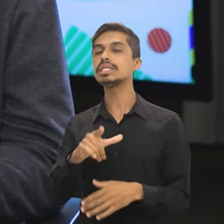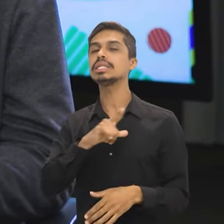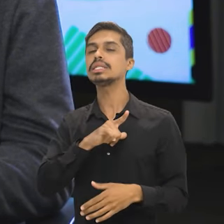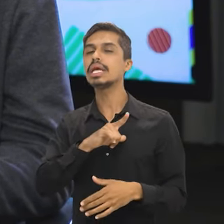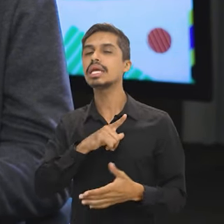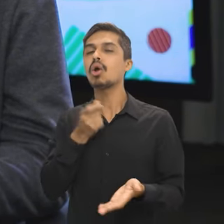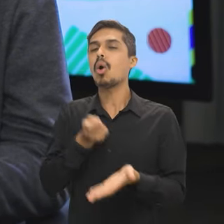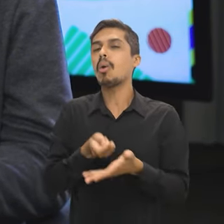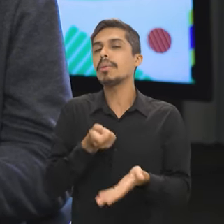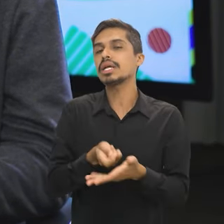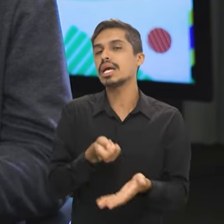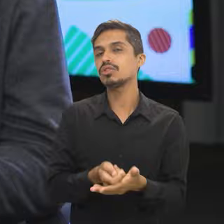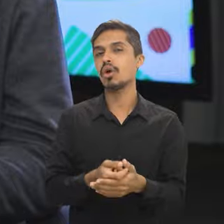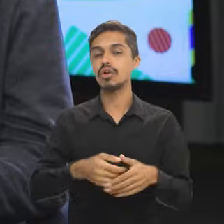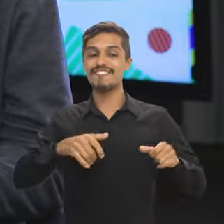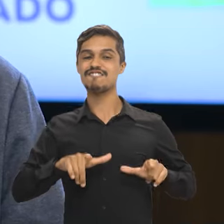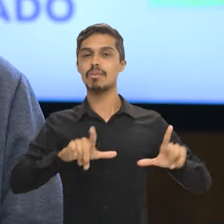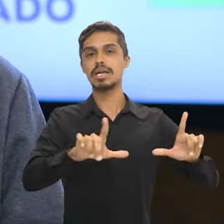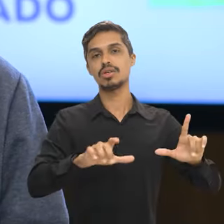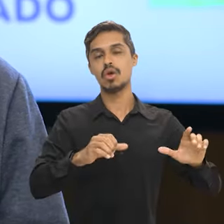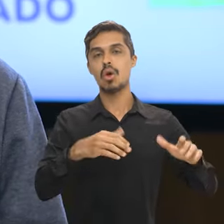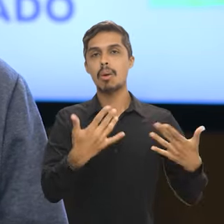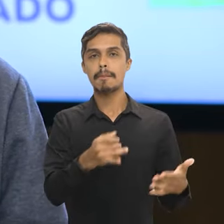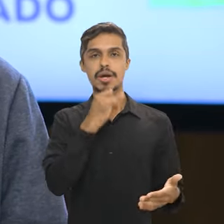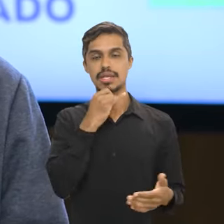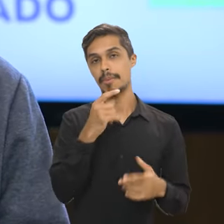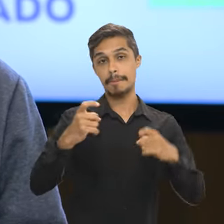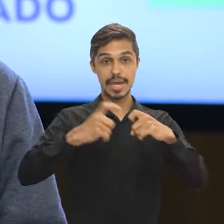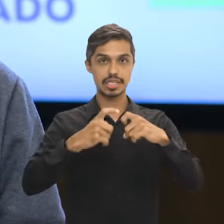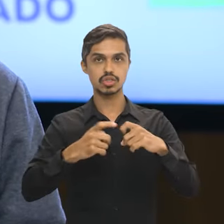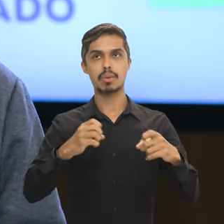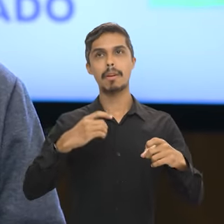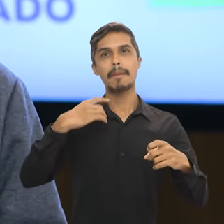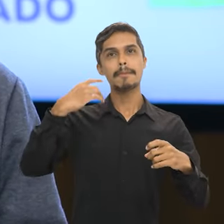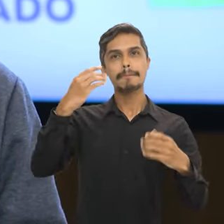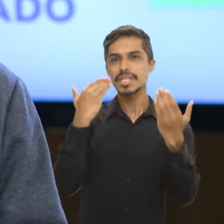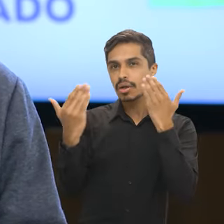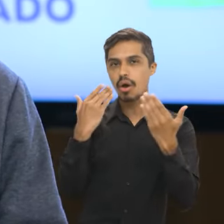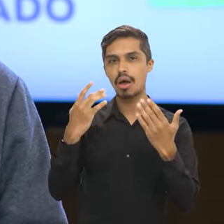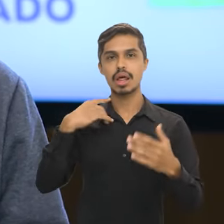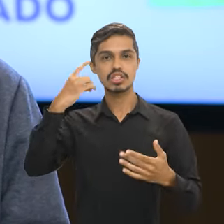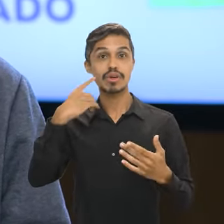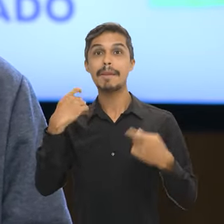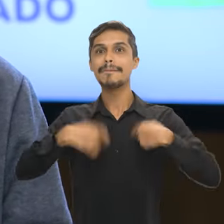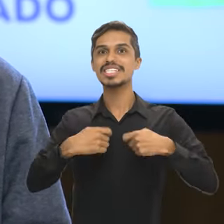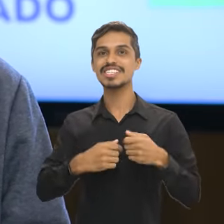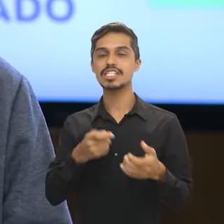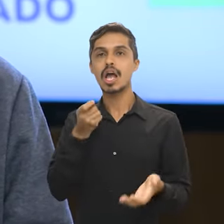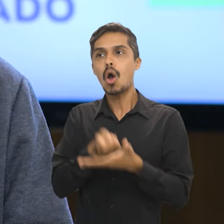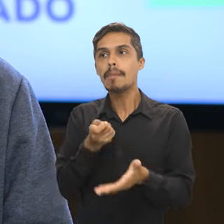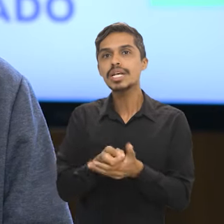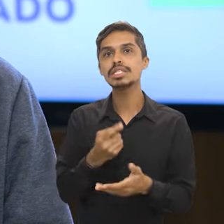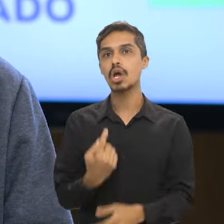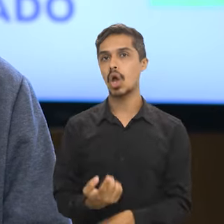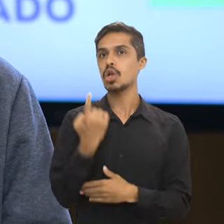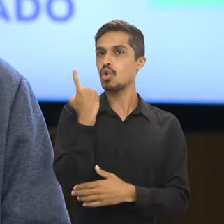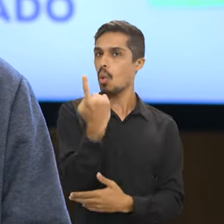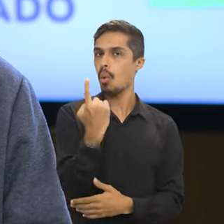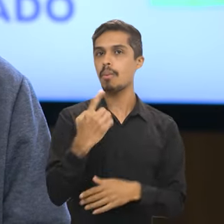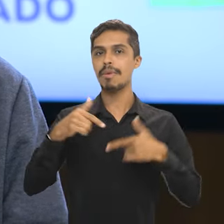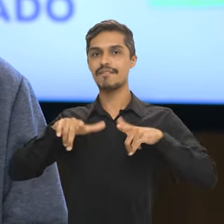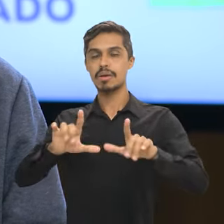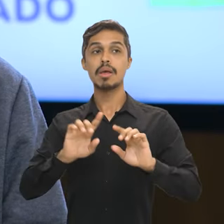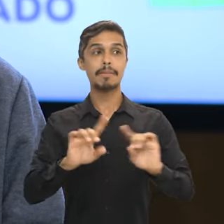exige uma formação específica, um diploma específico, como por exemplo médico, psicólogo, advogado.